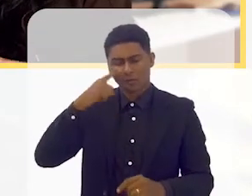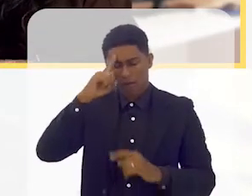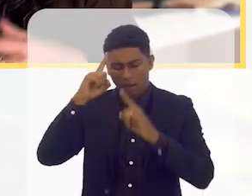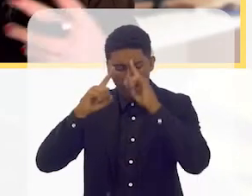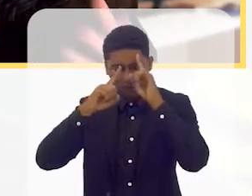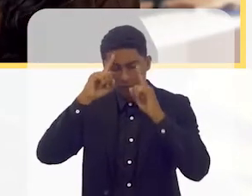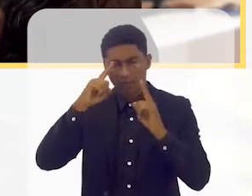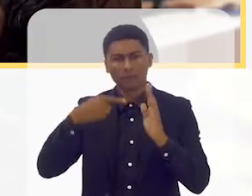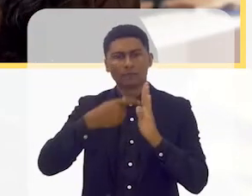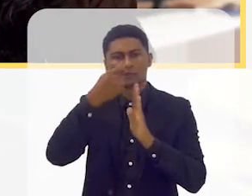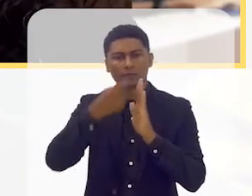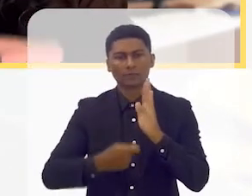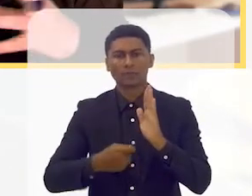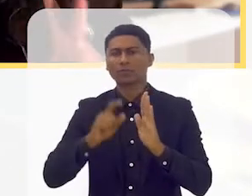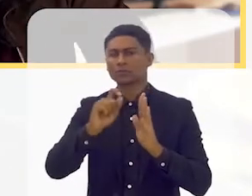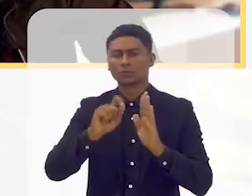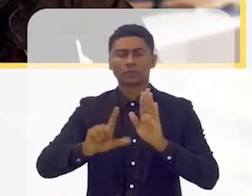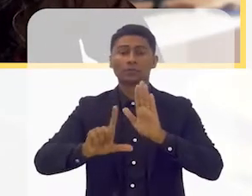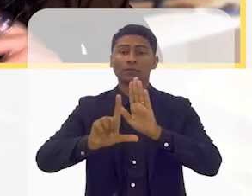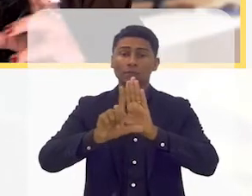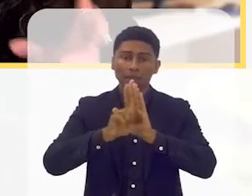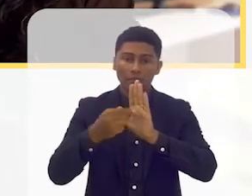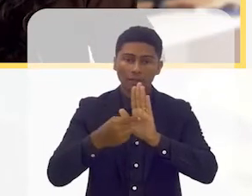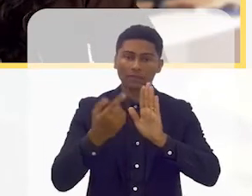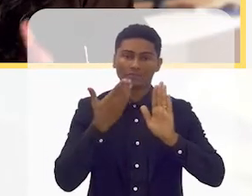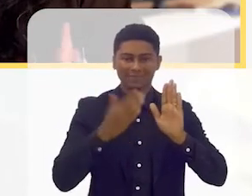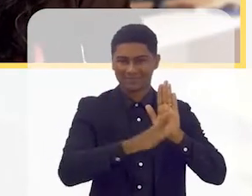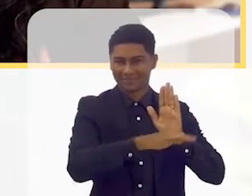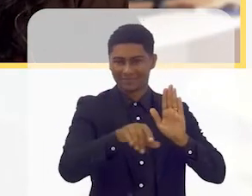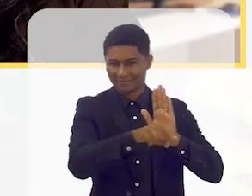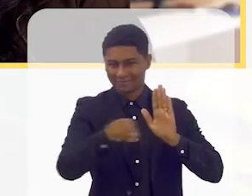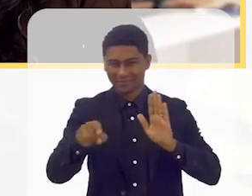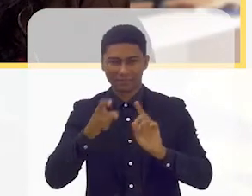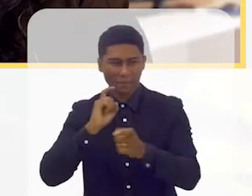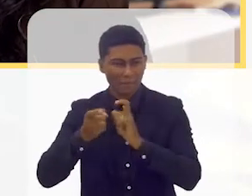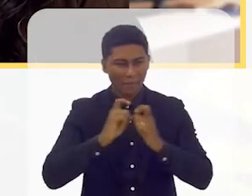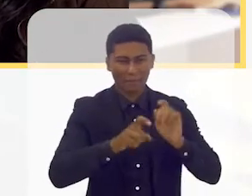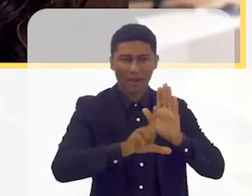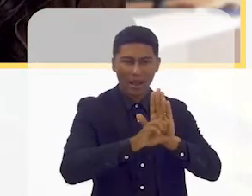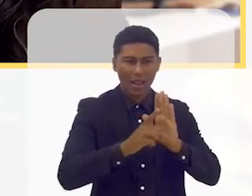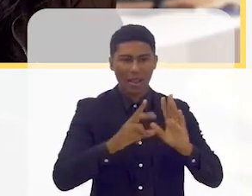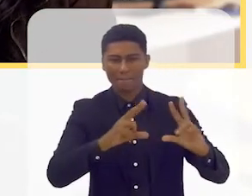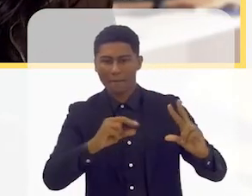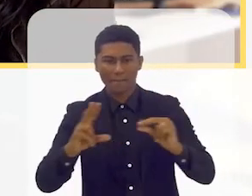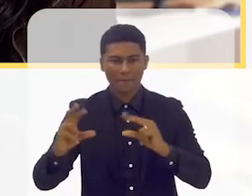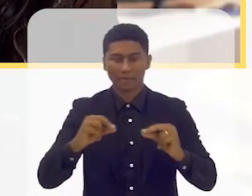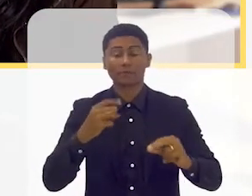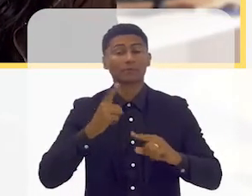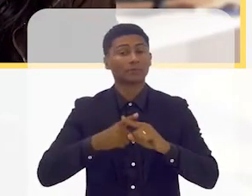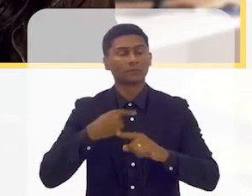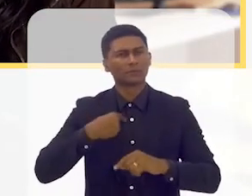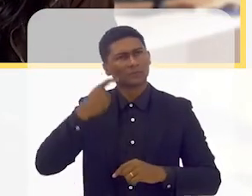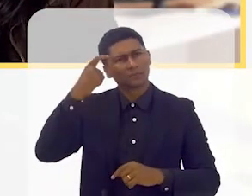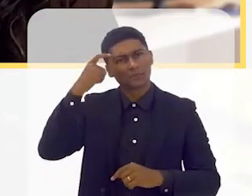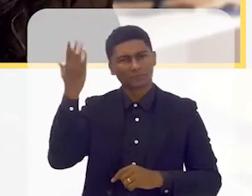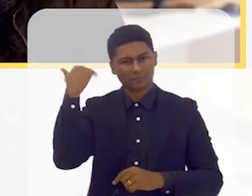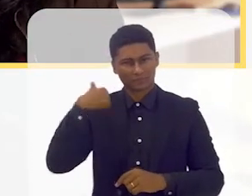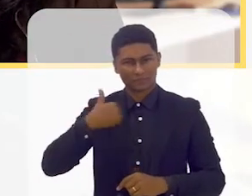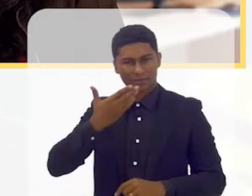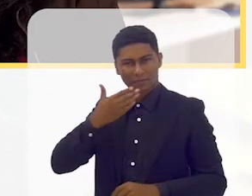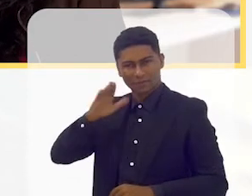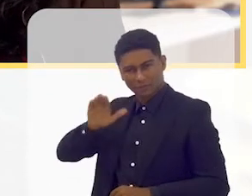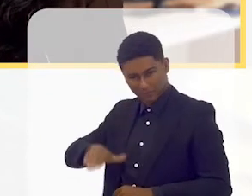das leis, é um grupo de crianças falando de leis, etc. Por quê? Porque eu me lembro que quando eu era pequena, eu